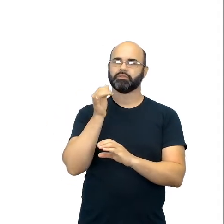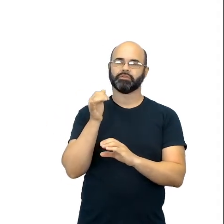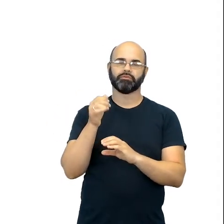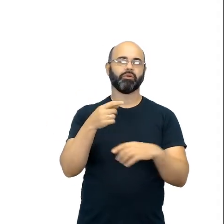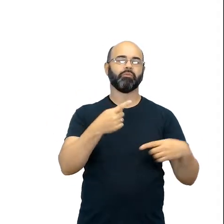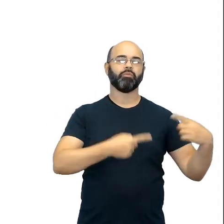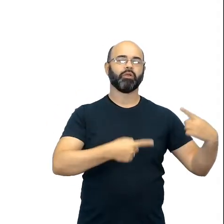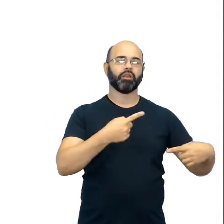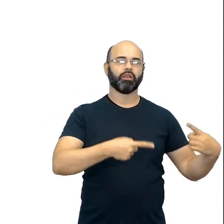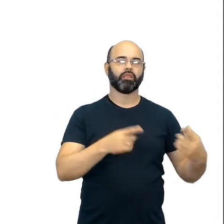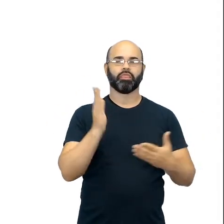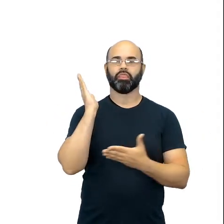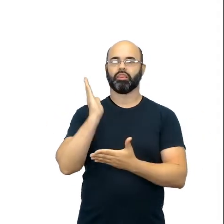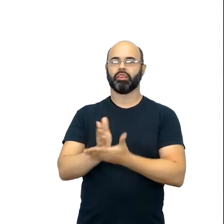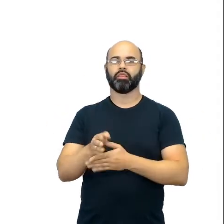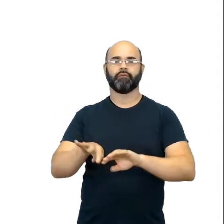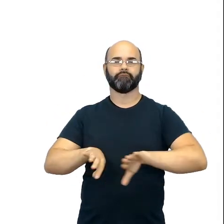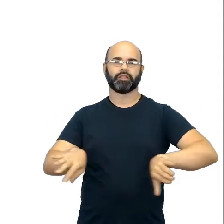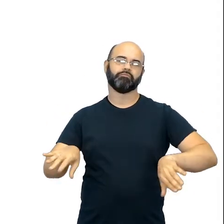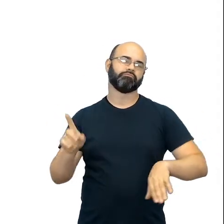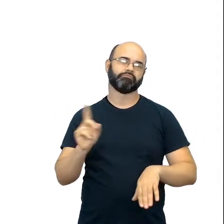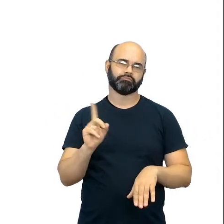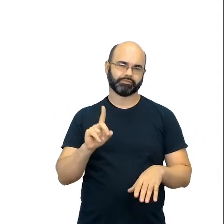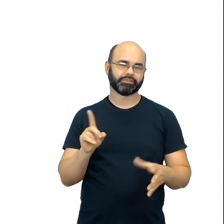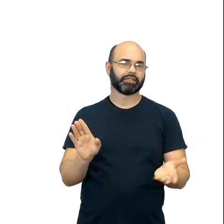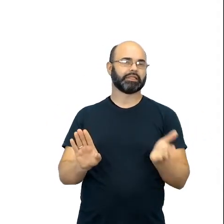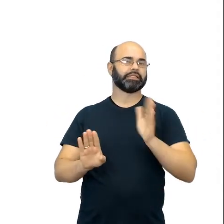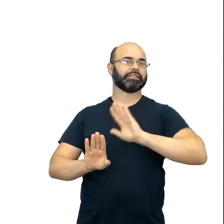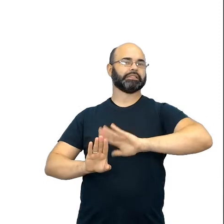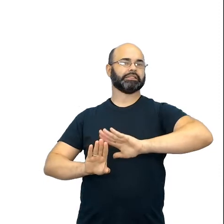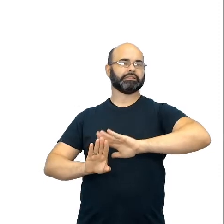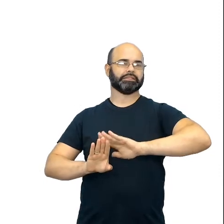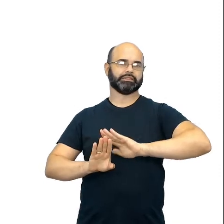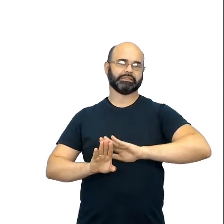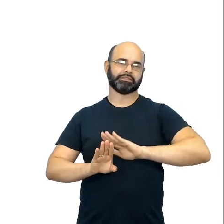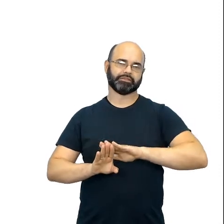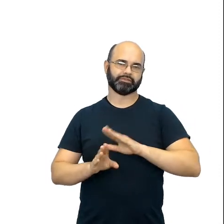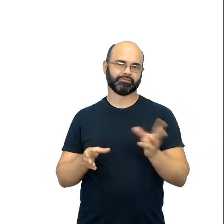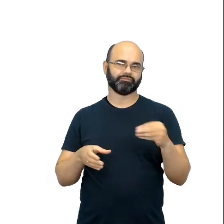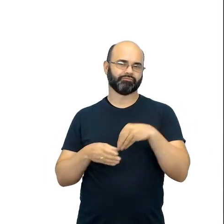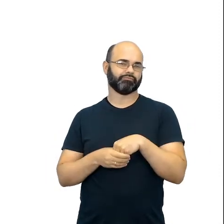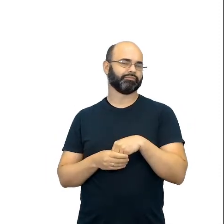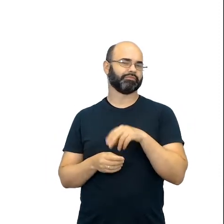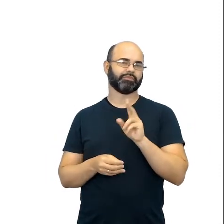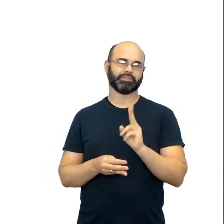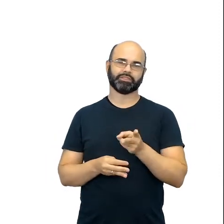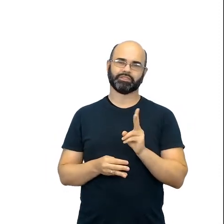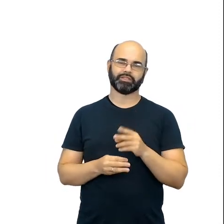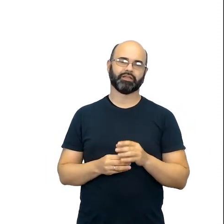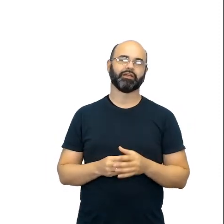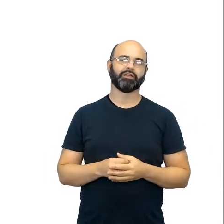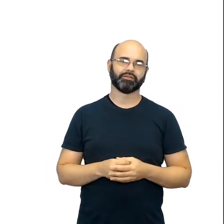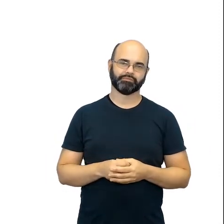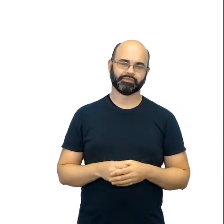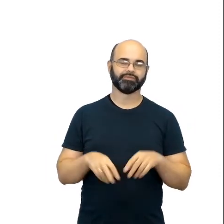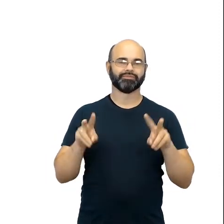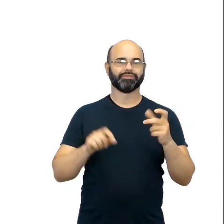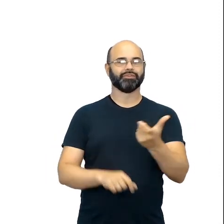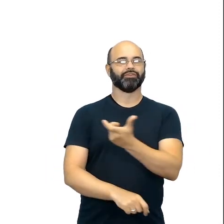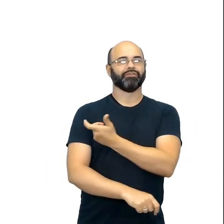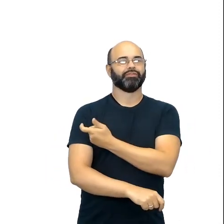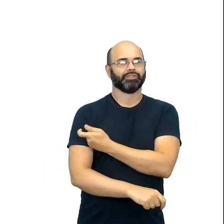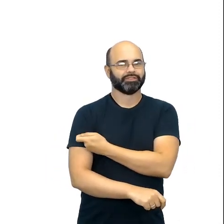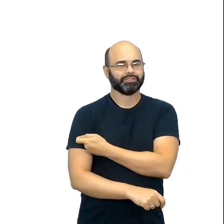político, ideológico por trás, né? Existe tudo isso envolvido. E aí, a gente falava muito da vacina no ano